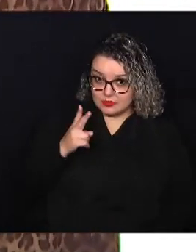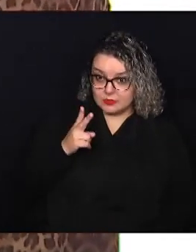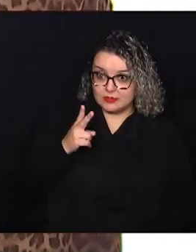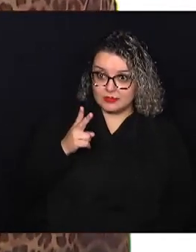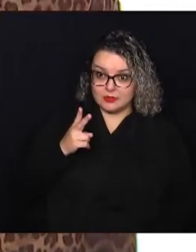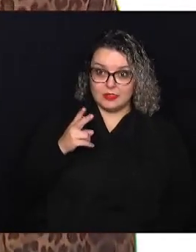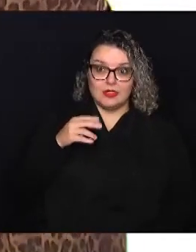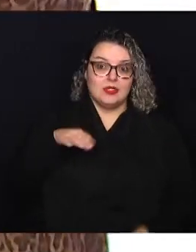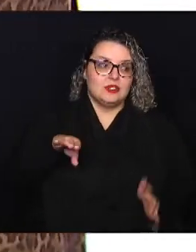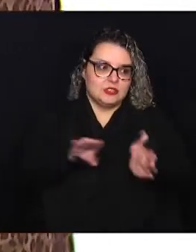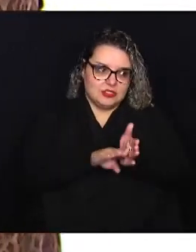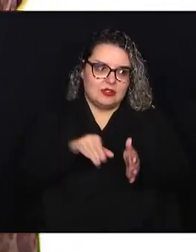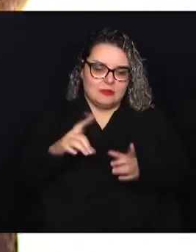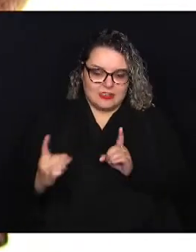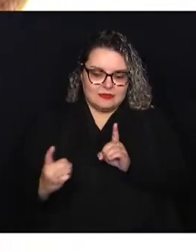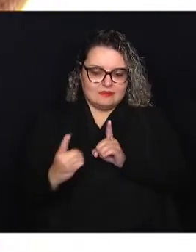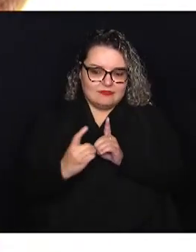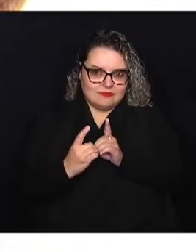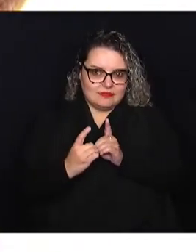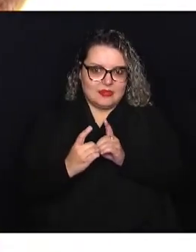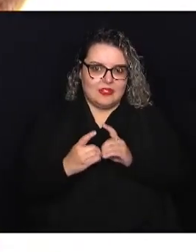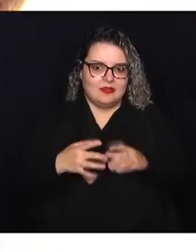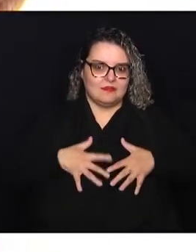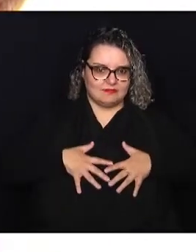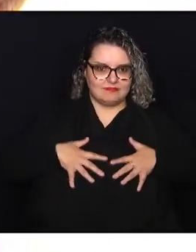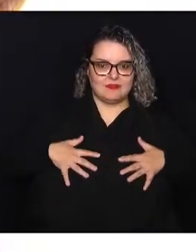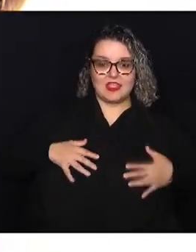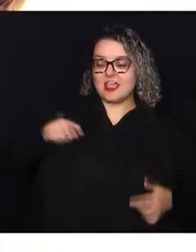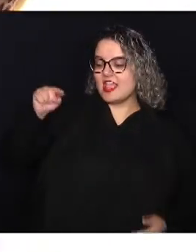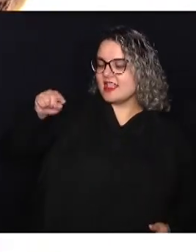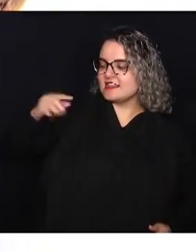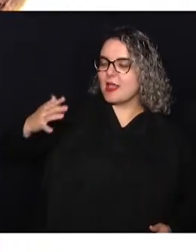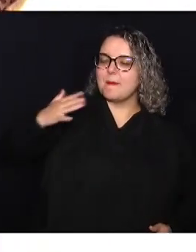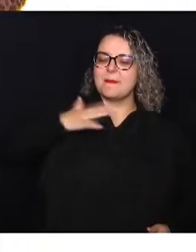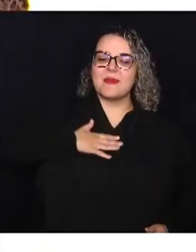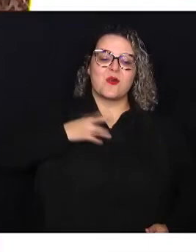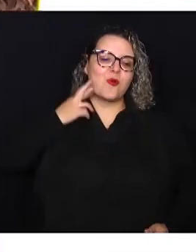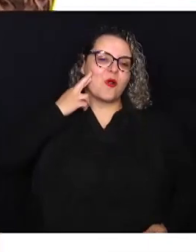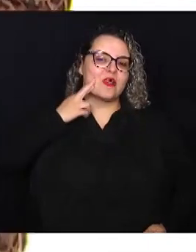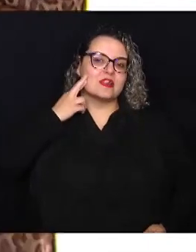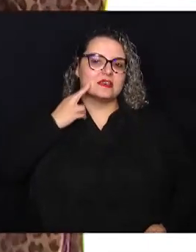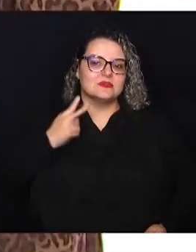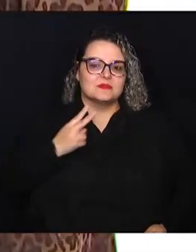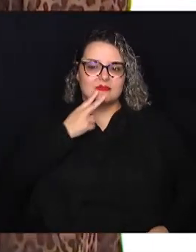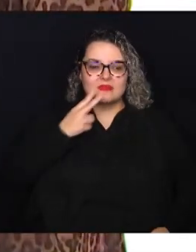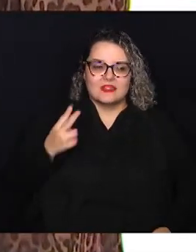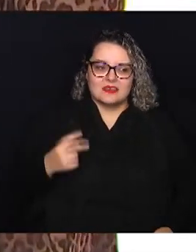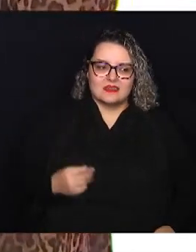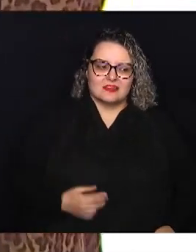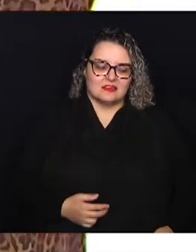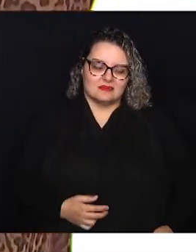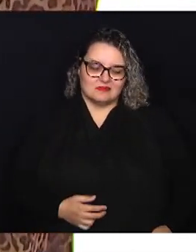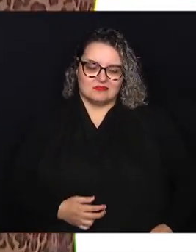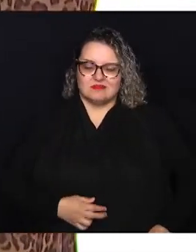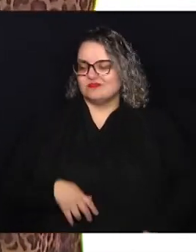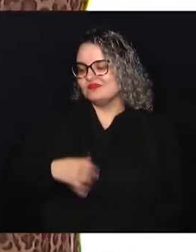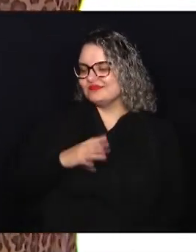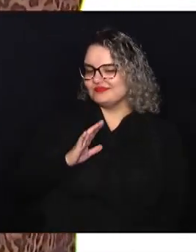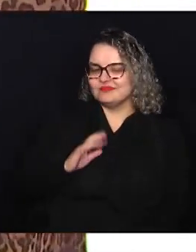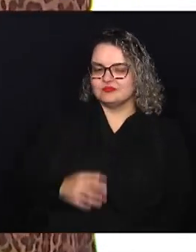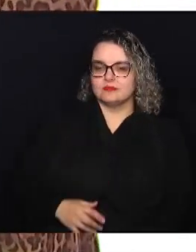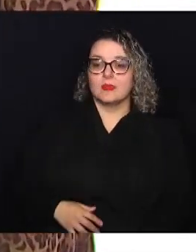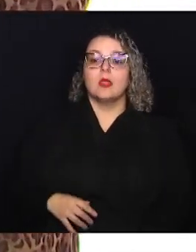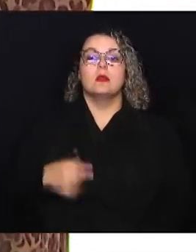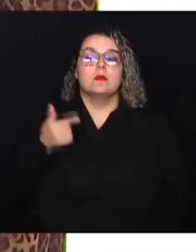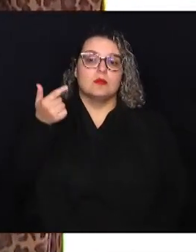perto. E elas têm aquele orgulho, esse é o meu pulmão. As pessoas que fumam, elas são um pouquinho resistentes. Mas o que a gente realmente,